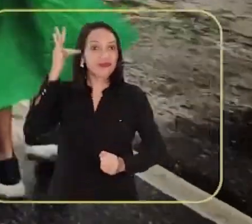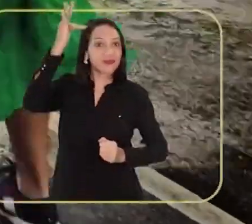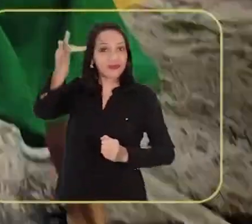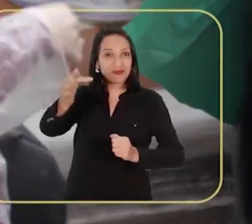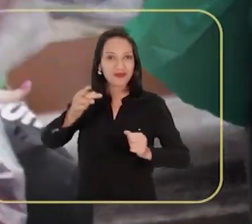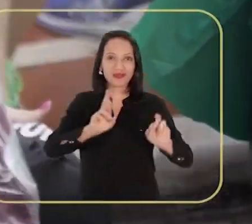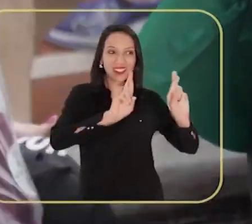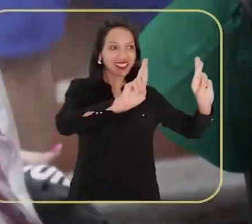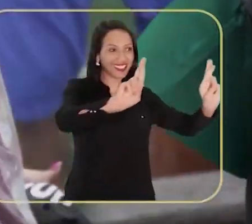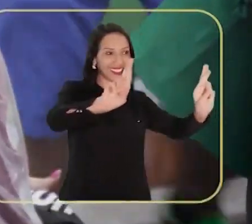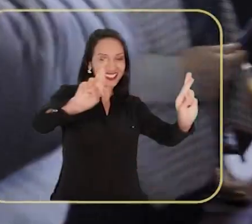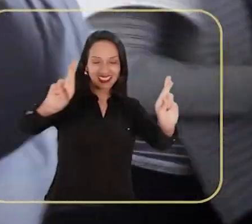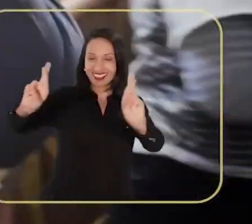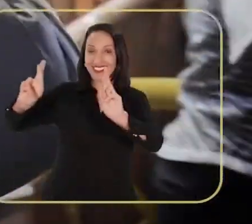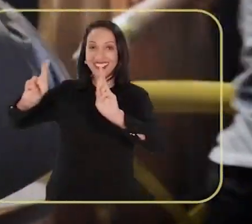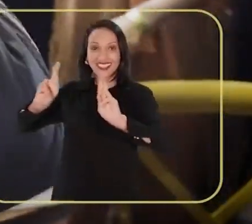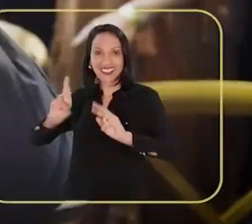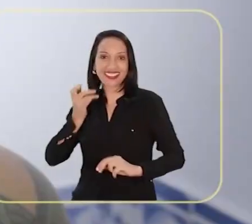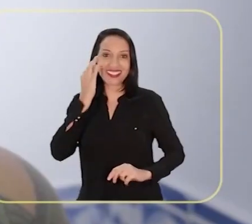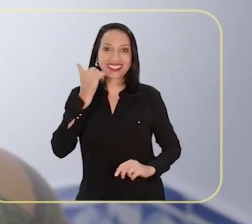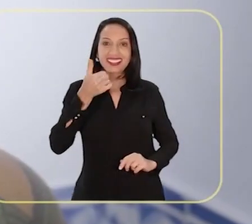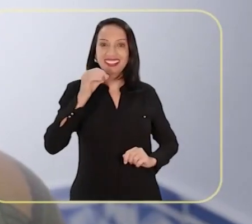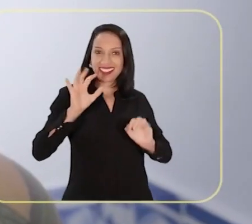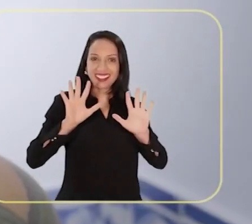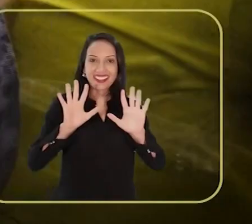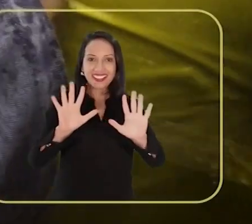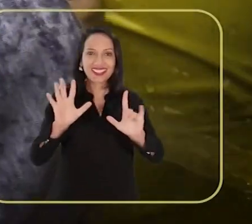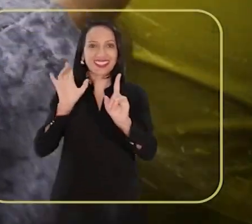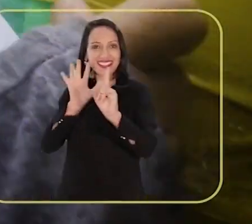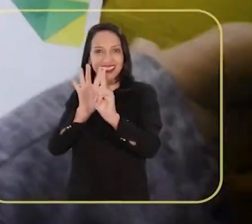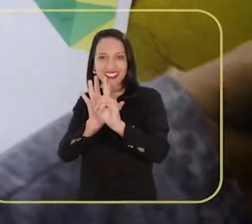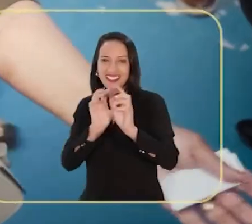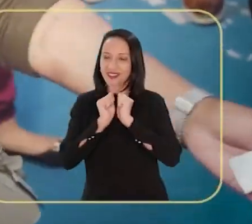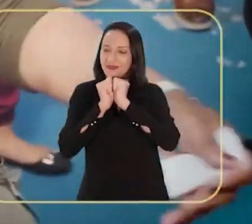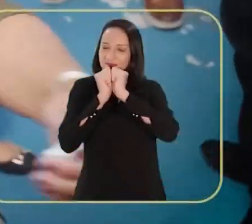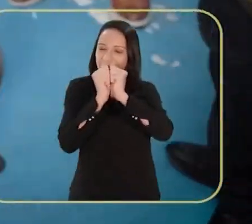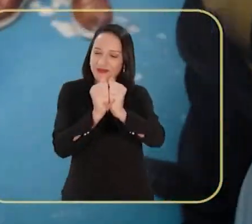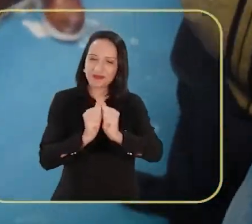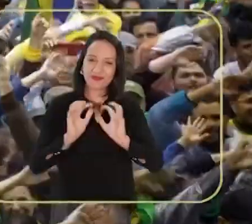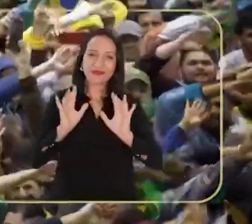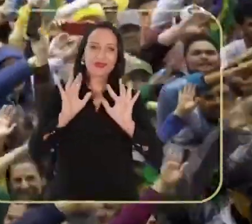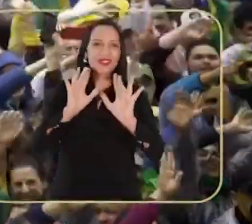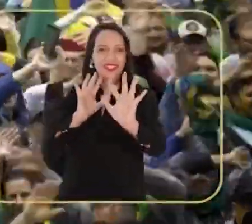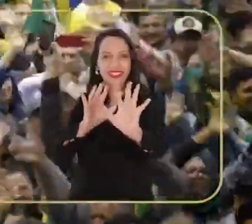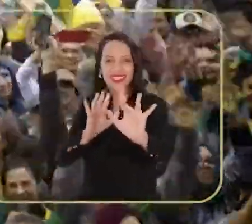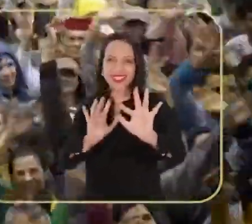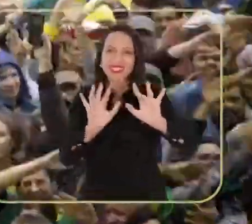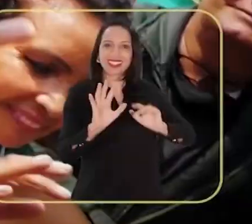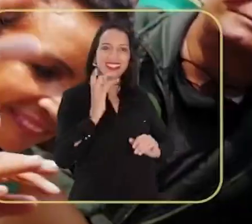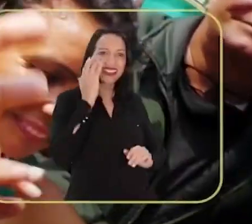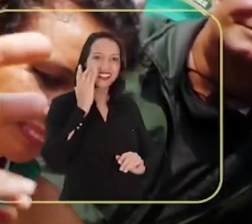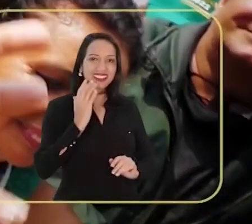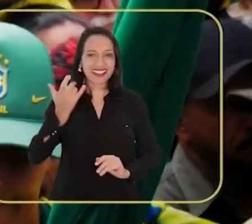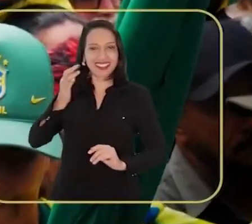que o futuro nos espera. Tarsísio é 10 e com ele eu vou,